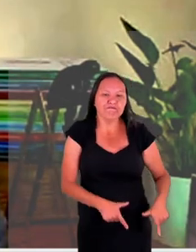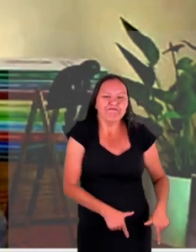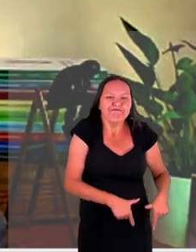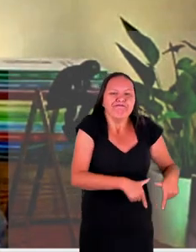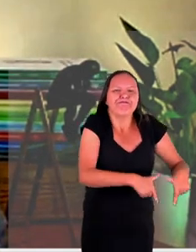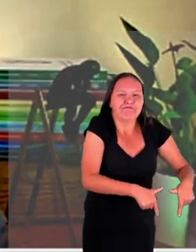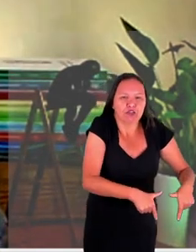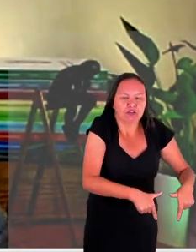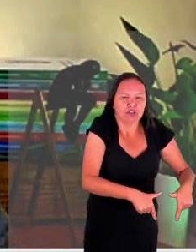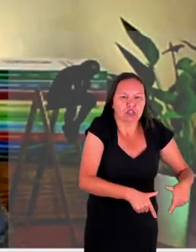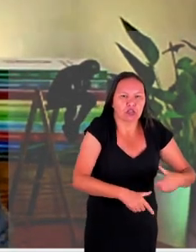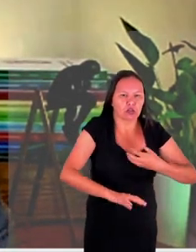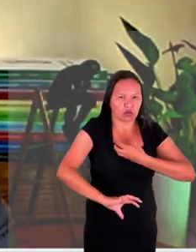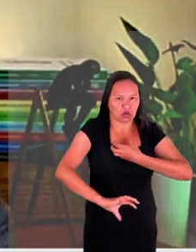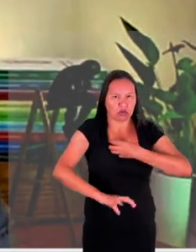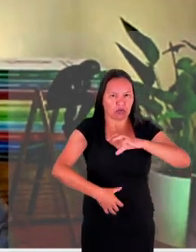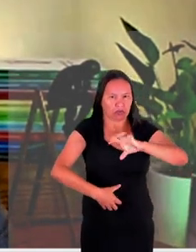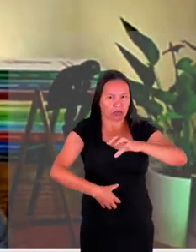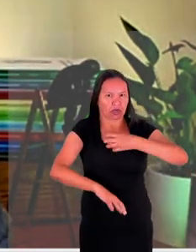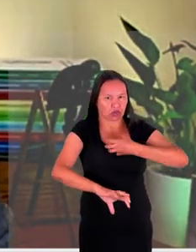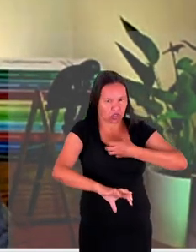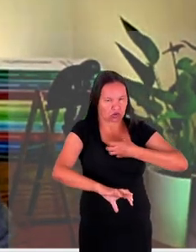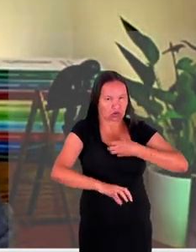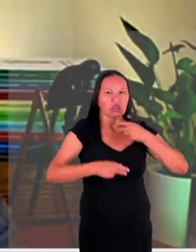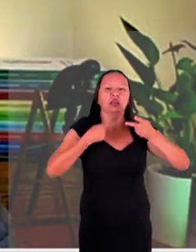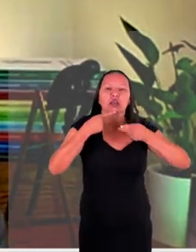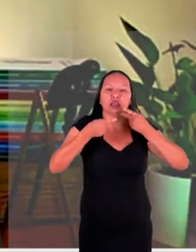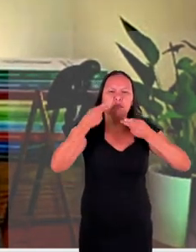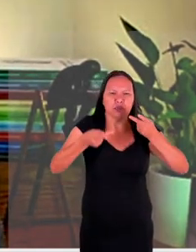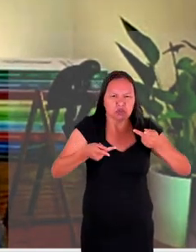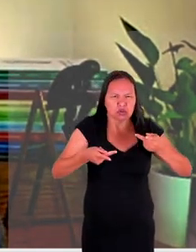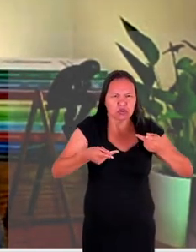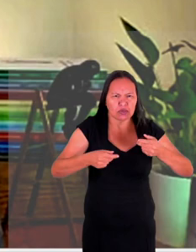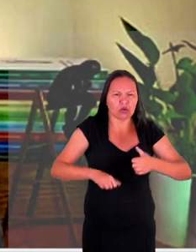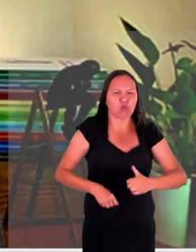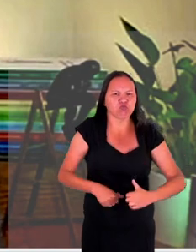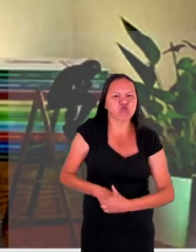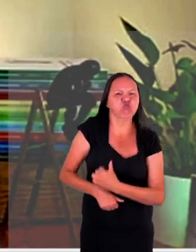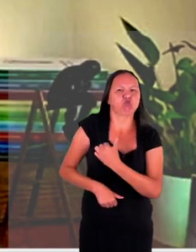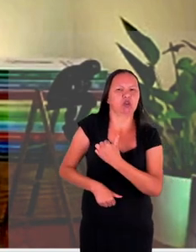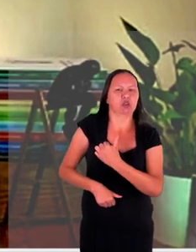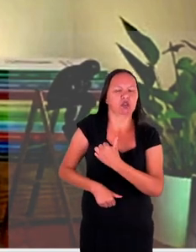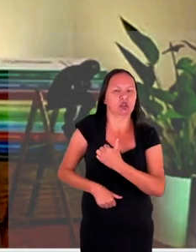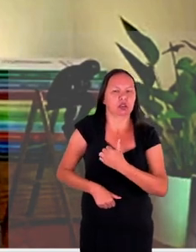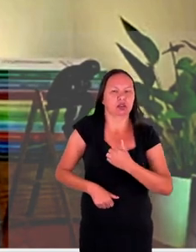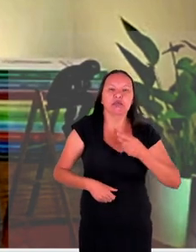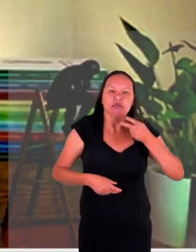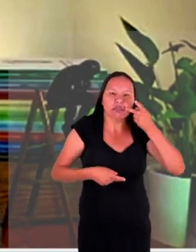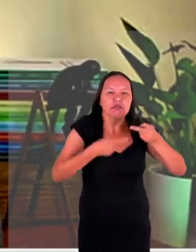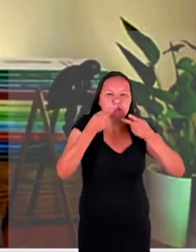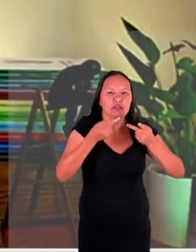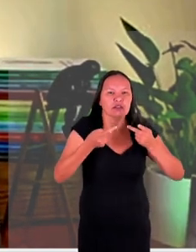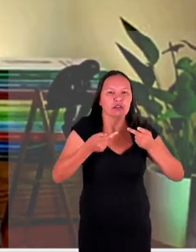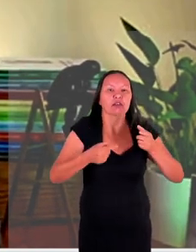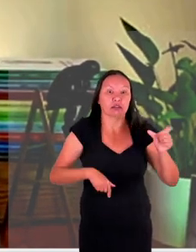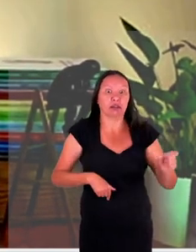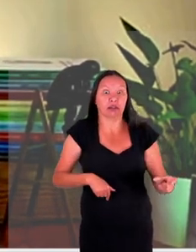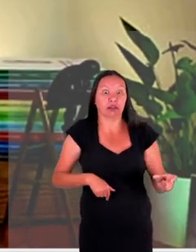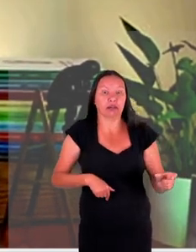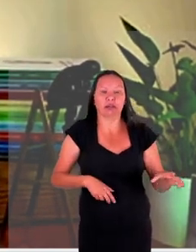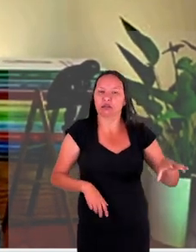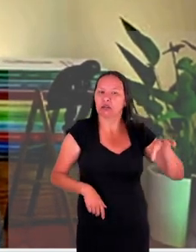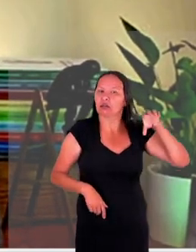enfatizo isso que essa vítima tenha que contar os seus traumas e seu sofrimento mas se ela quiser contar a gente deve ouvir